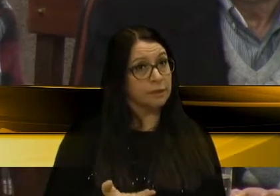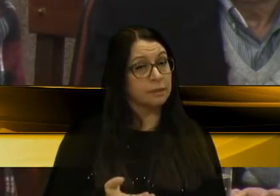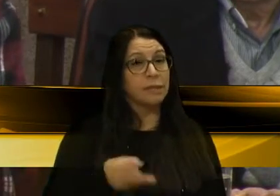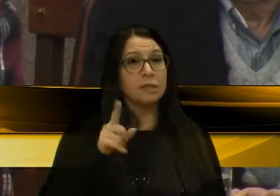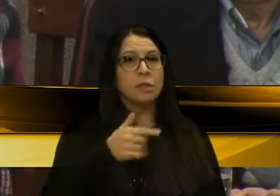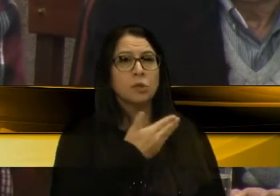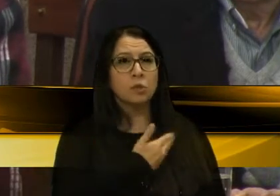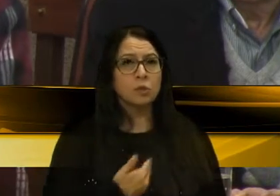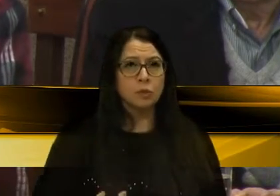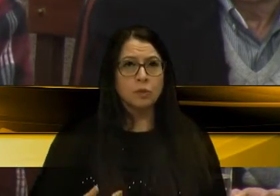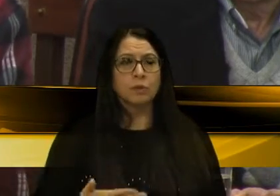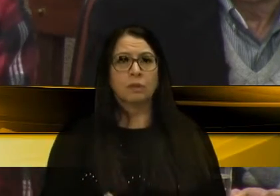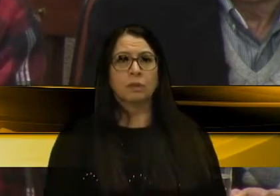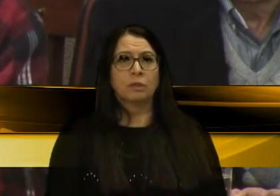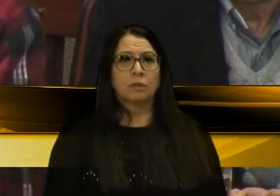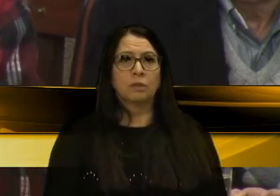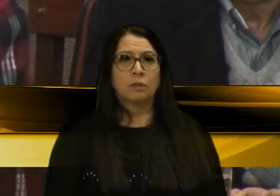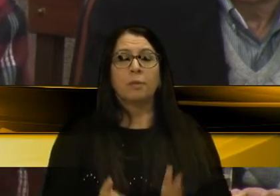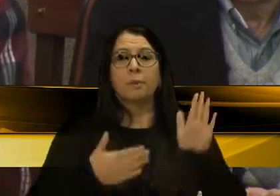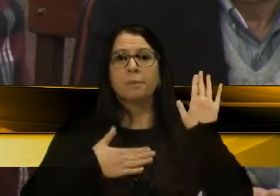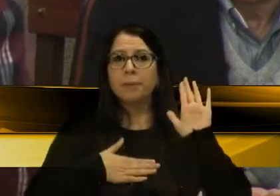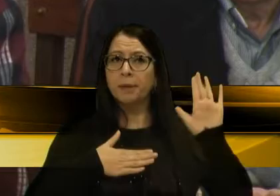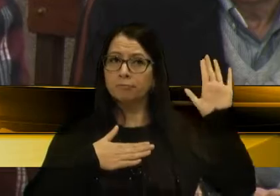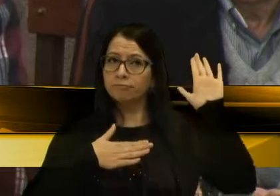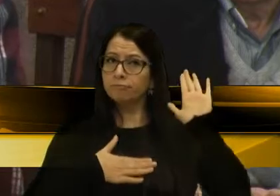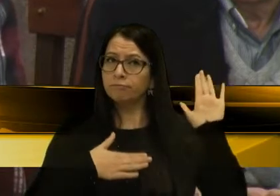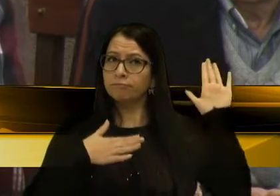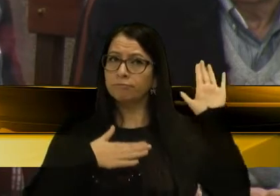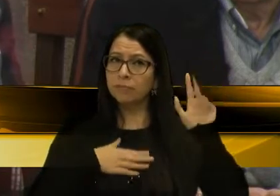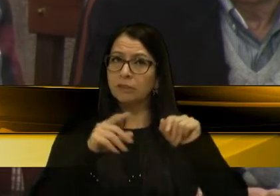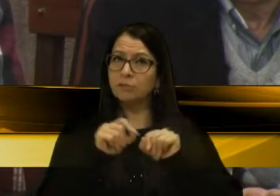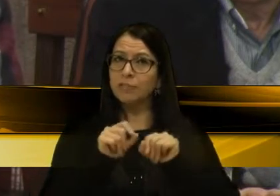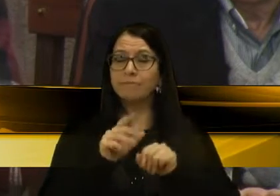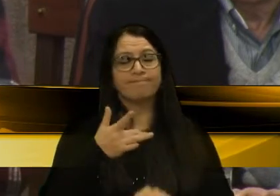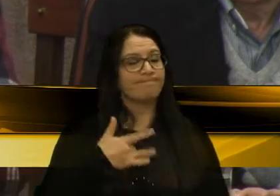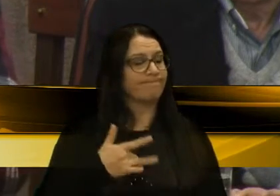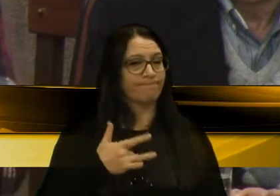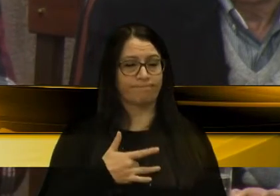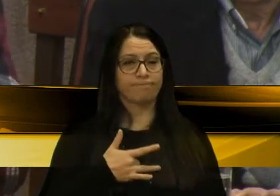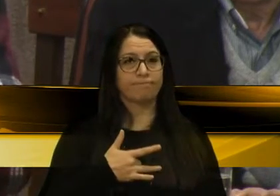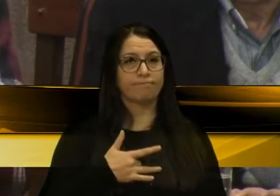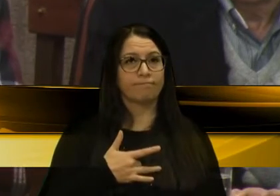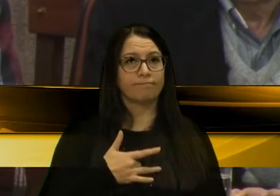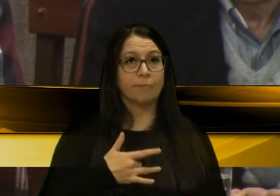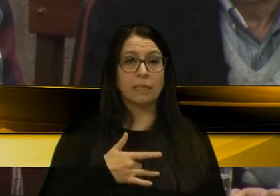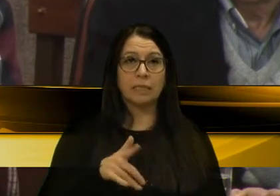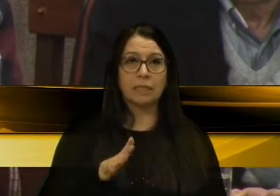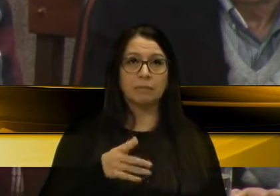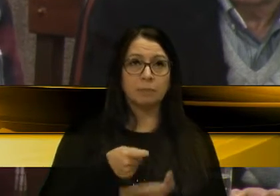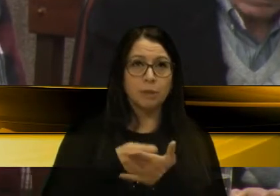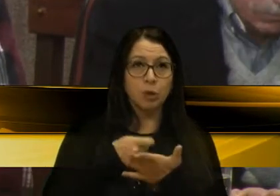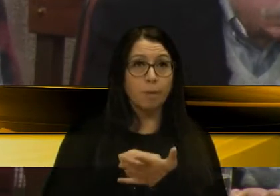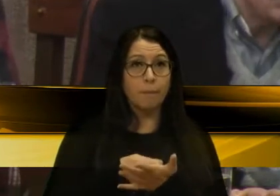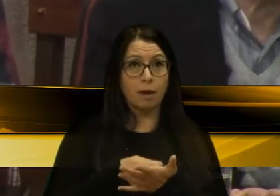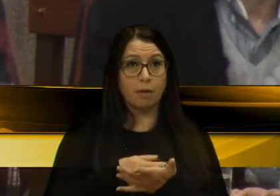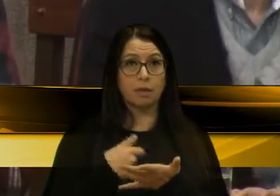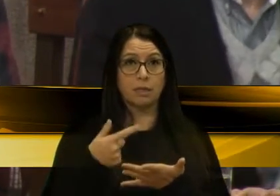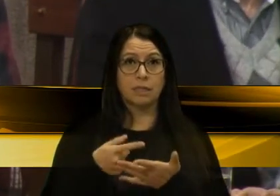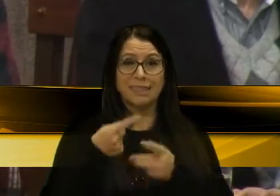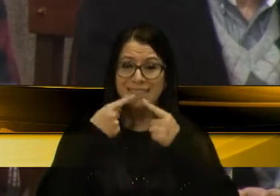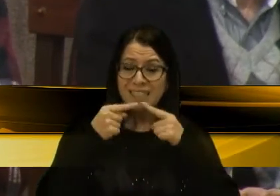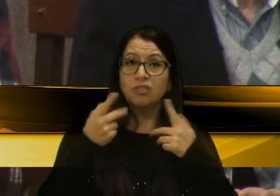governos que prometem, prometem e não fazem, também é lamentável. Nós ficamos, muitas vezes, cobrados, pesados, nós ficamos